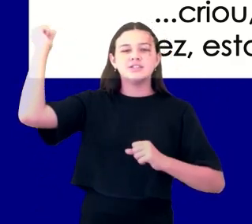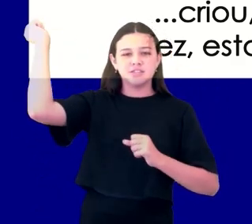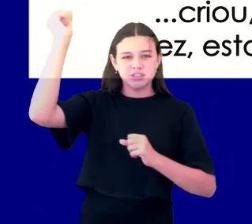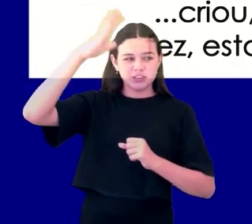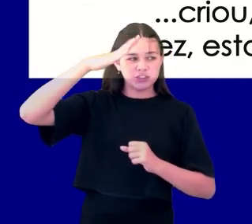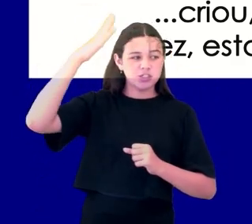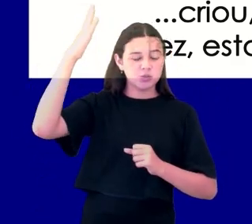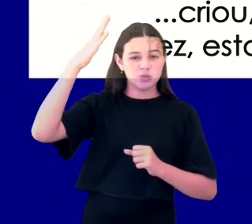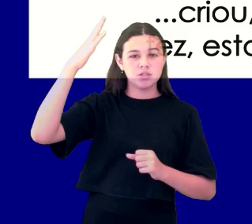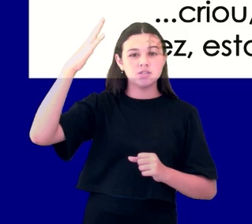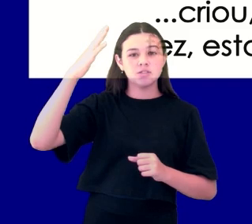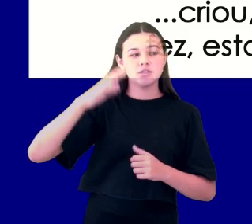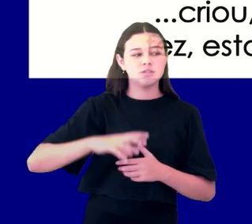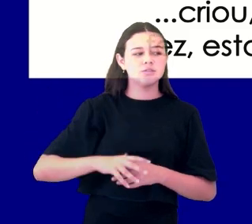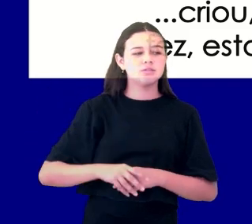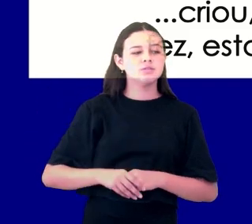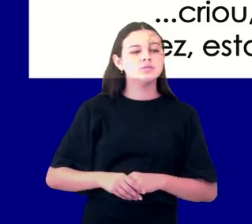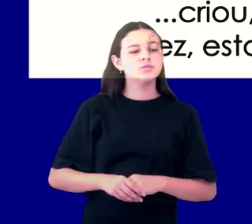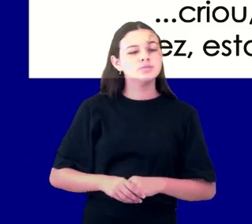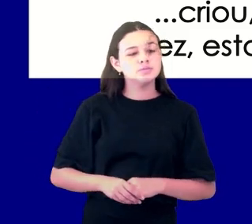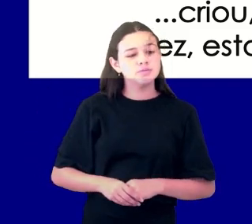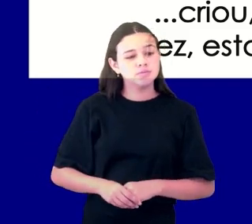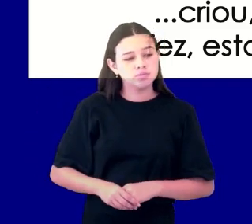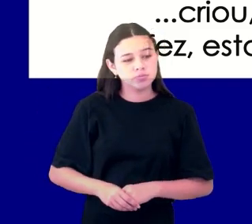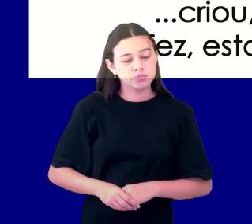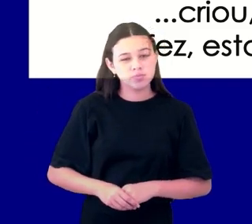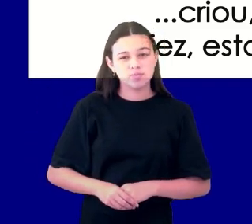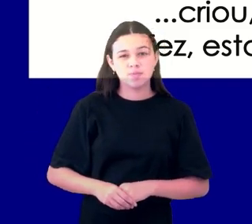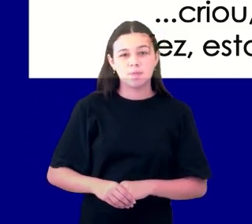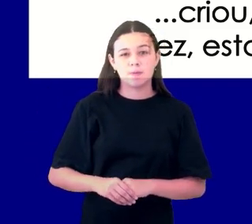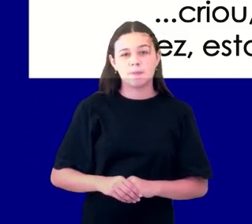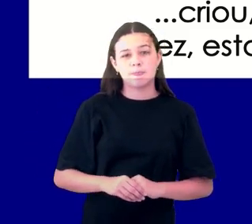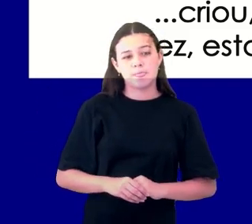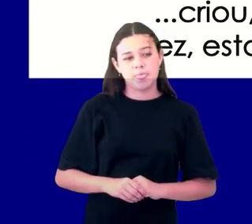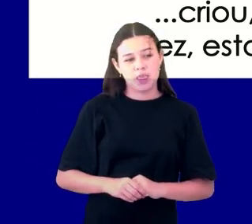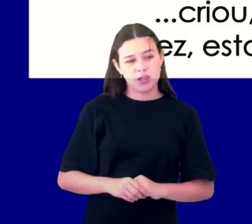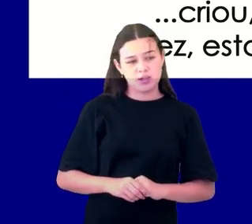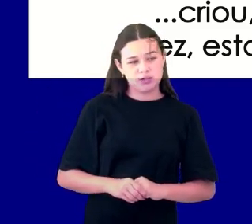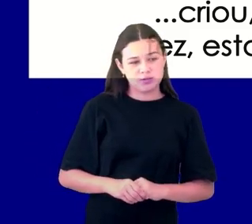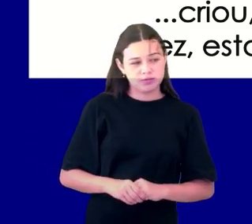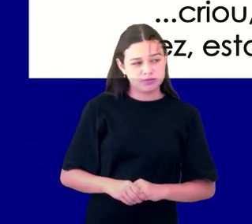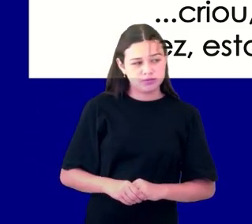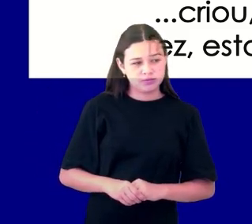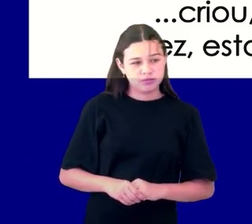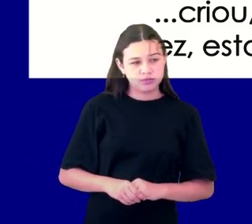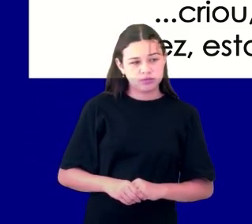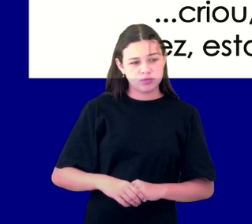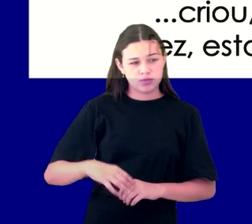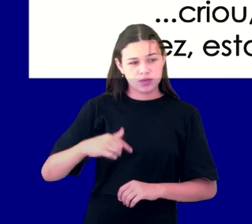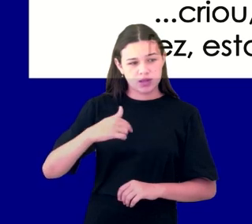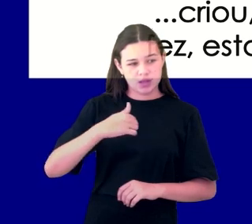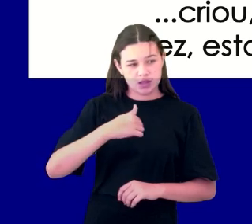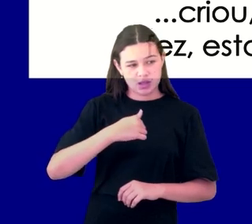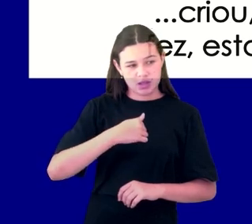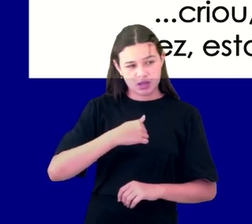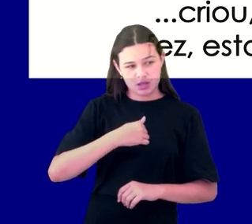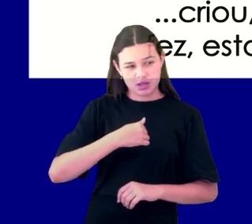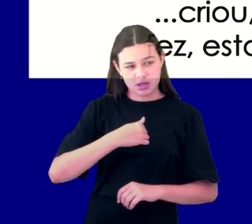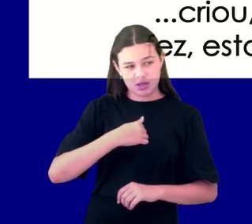céus. E uma outra expressão que me chama aqui a atenção, irmãos, é quando ele diz, eu sou o Senhor e não há outro.